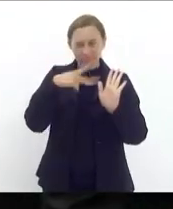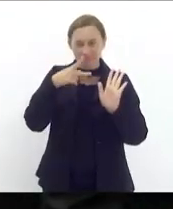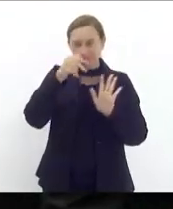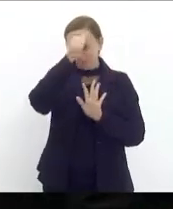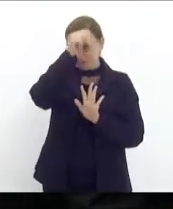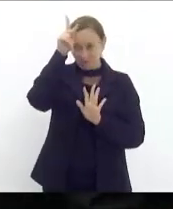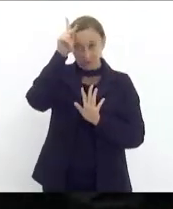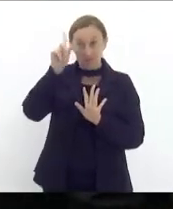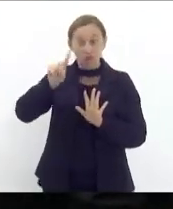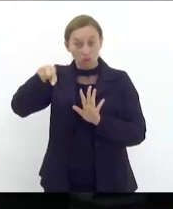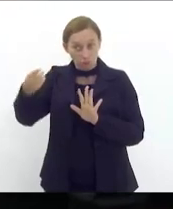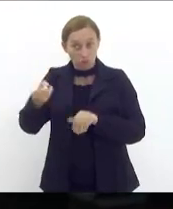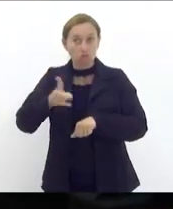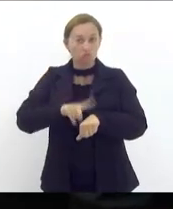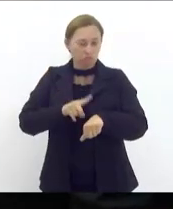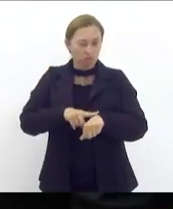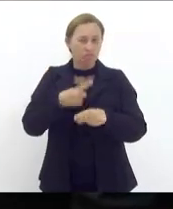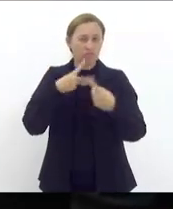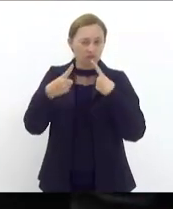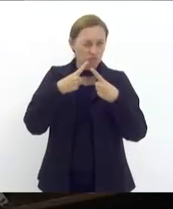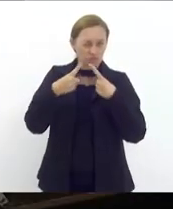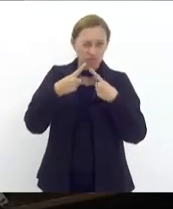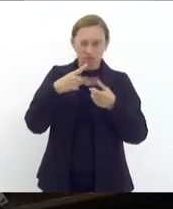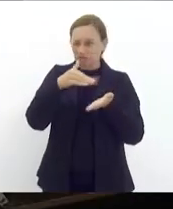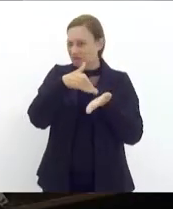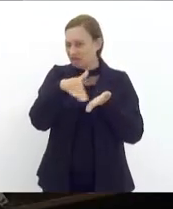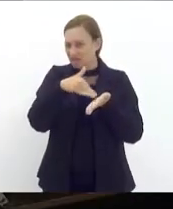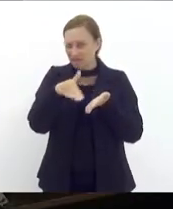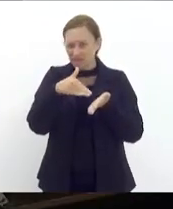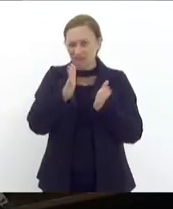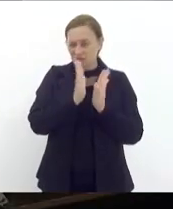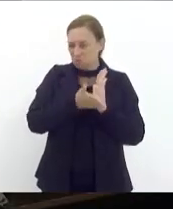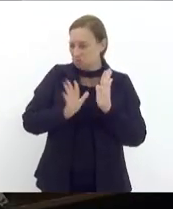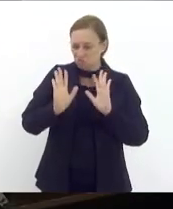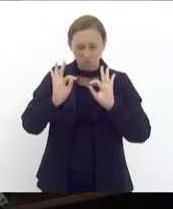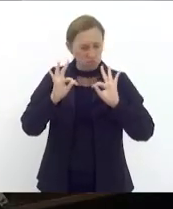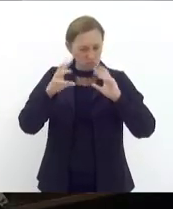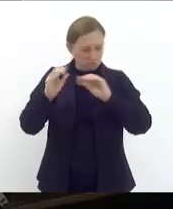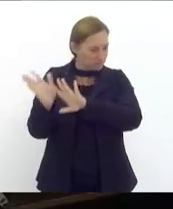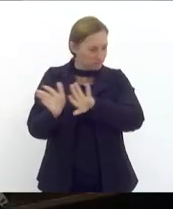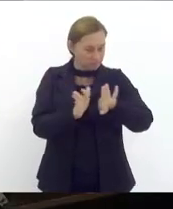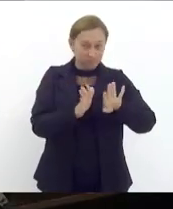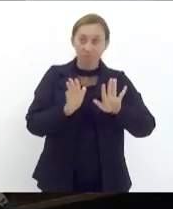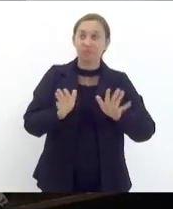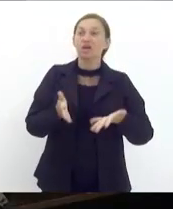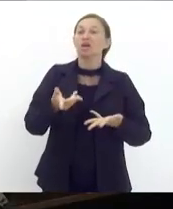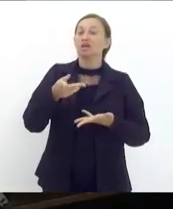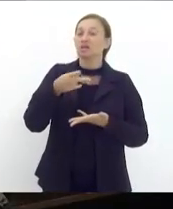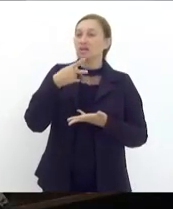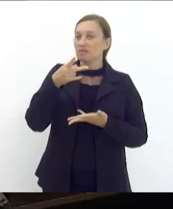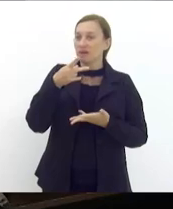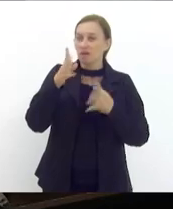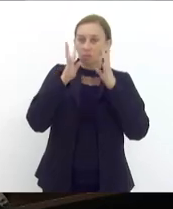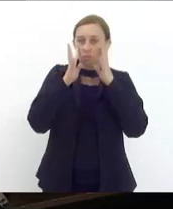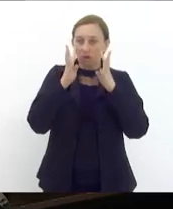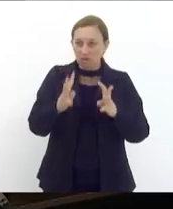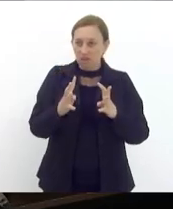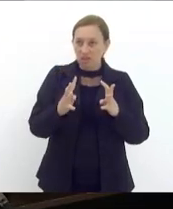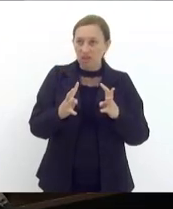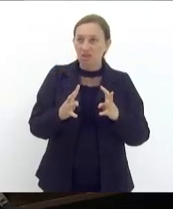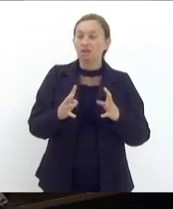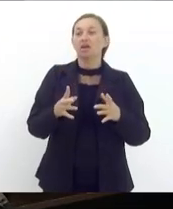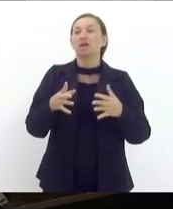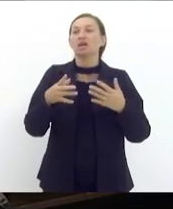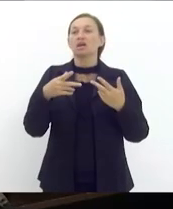vai ter outros momentos para se discutir o secretário de ordem pública o que for o que nós temos que nos ater é em relação a essa